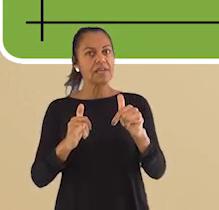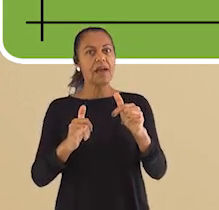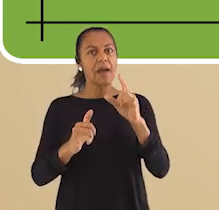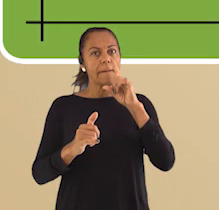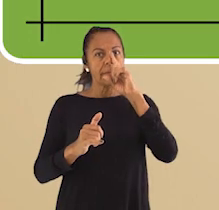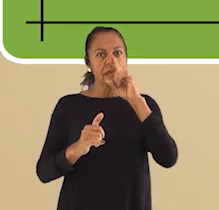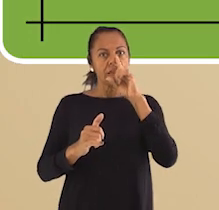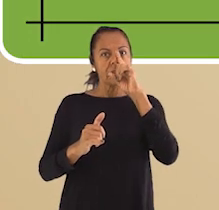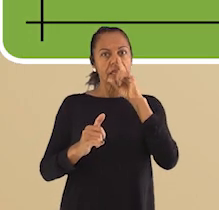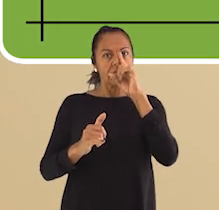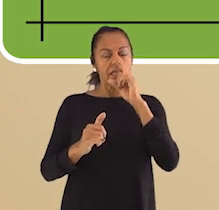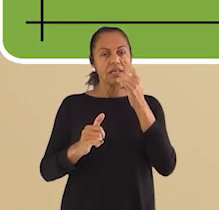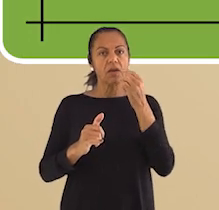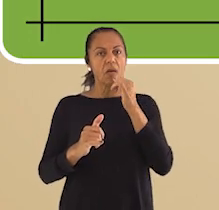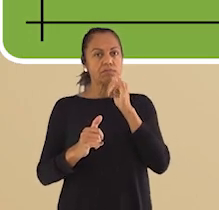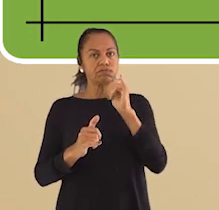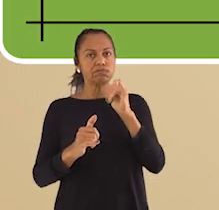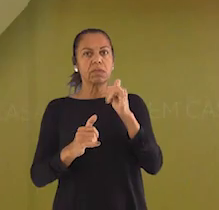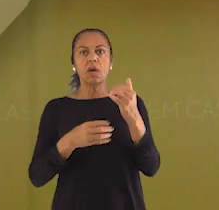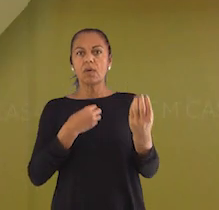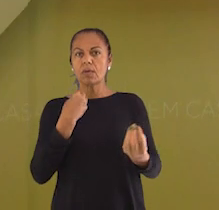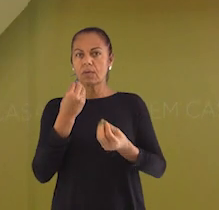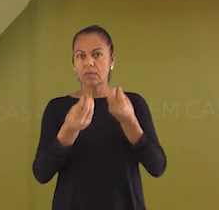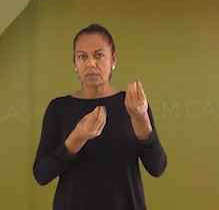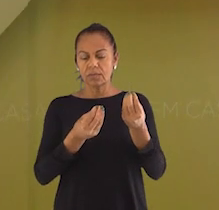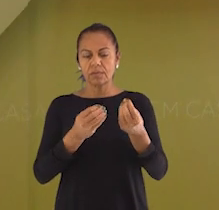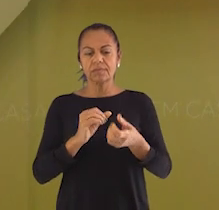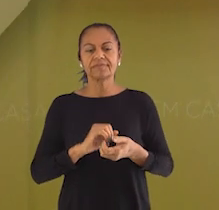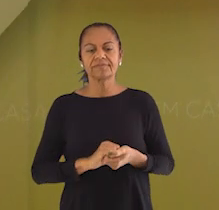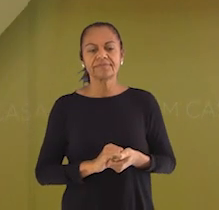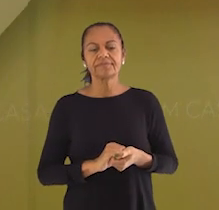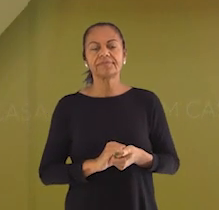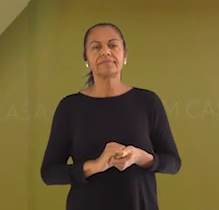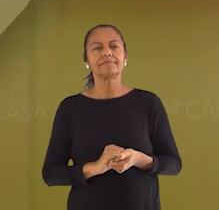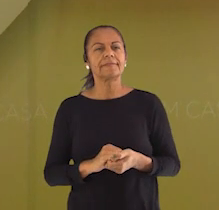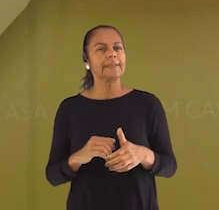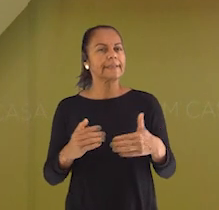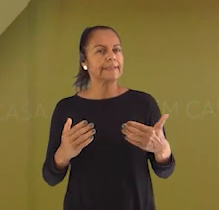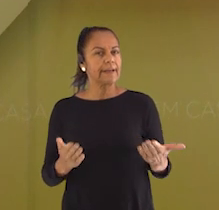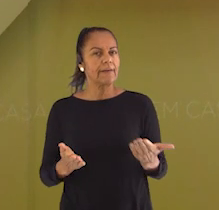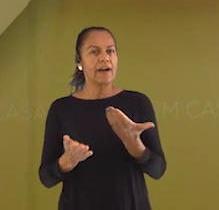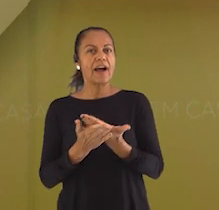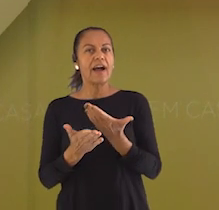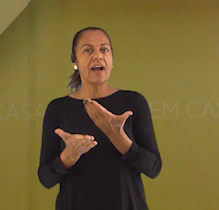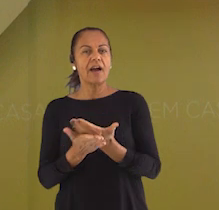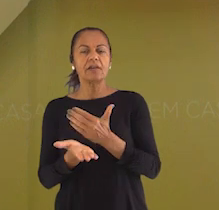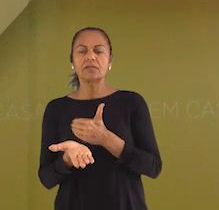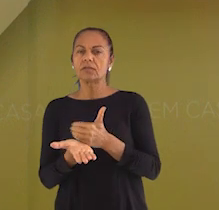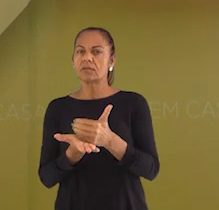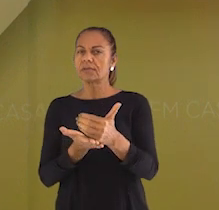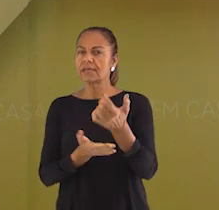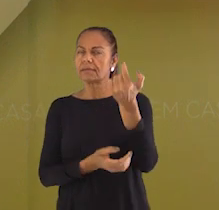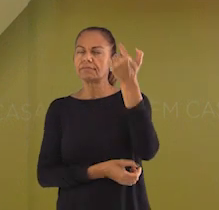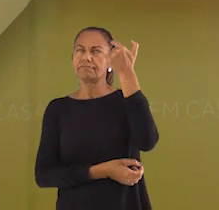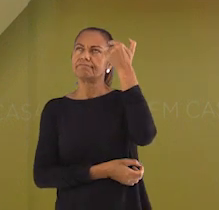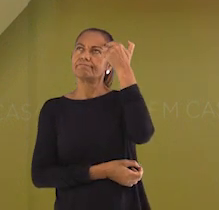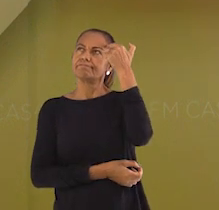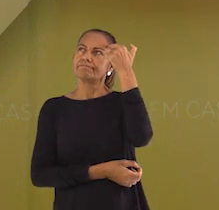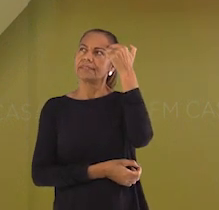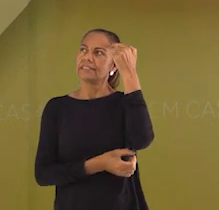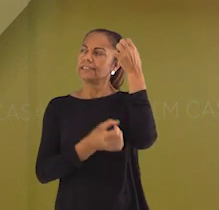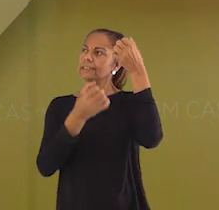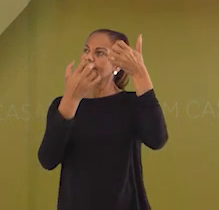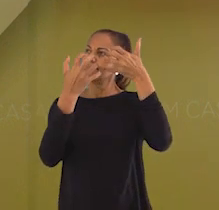causados pela eletricidade. Estudante, vamos começar a nossa aula pensando. O que